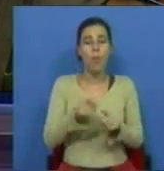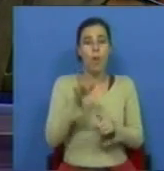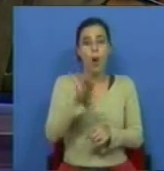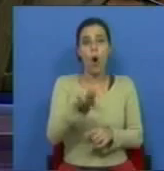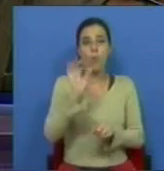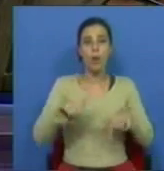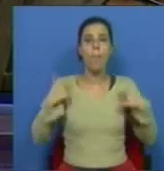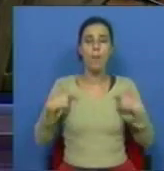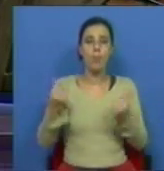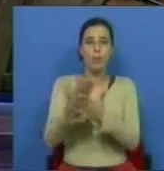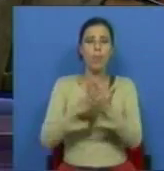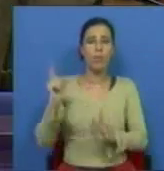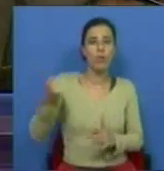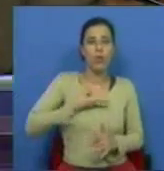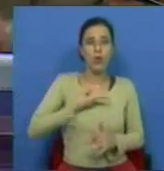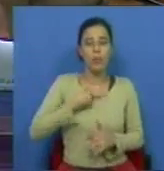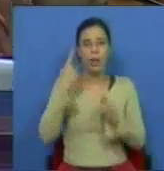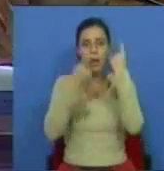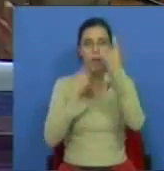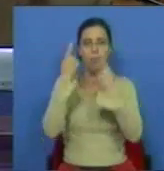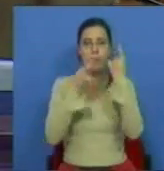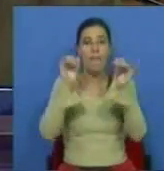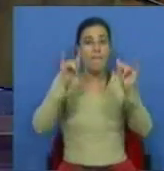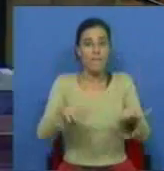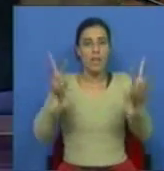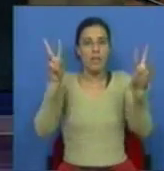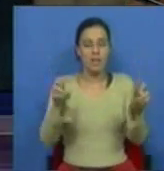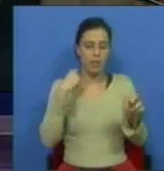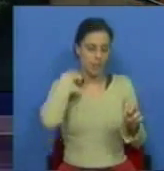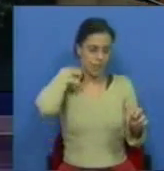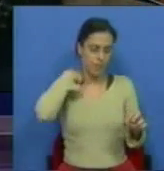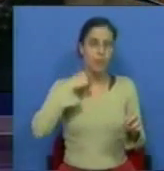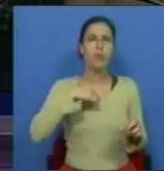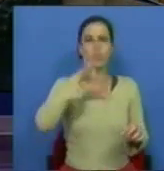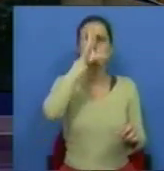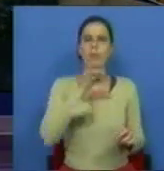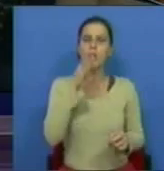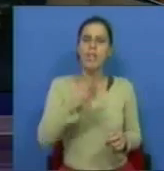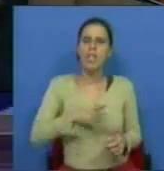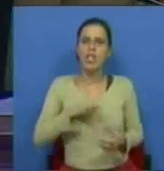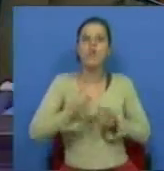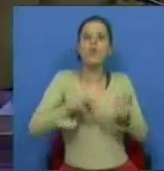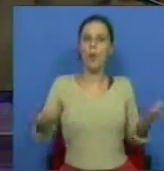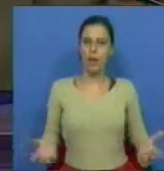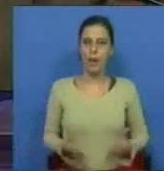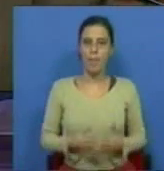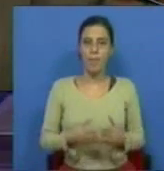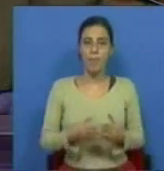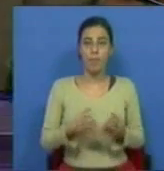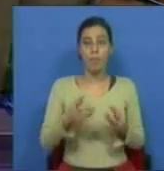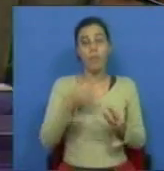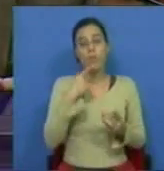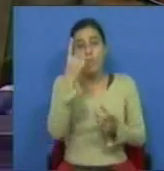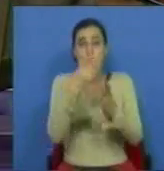ser uma opção que os próprios mercados nos obrigarão a considerar. Fim de citação. Sr. Ministro, no fundo diz-nos o seguinte, que